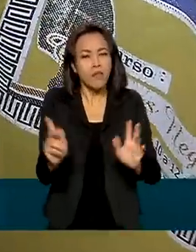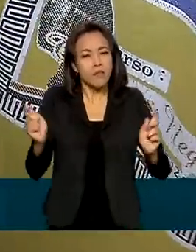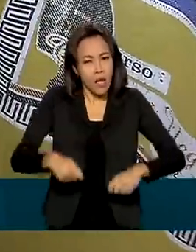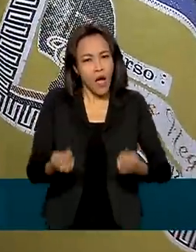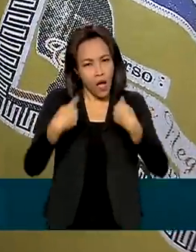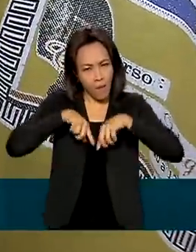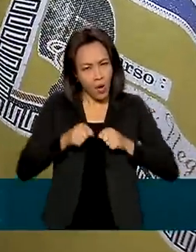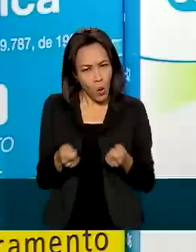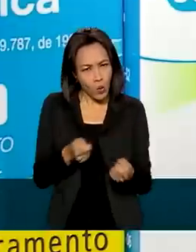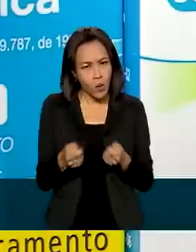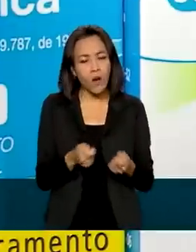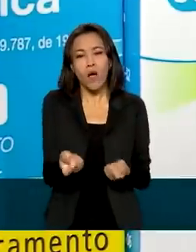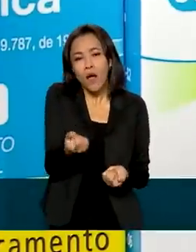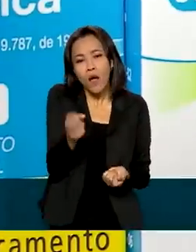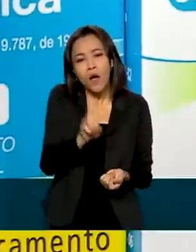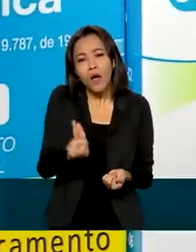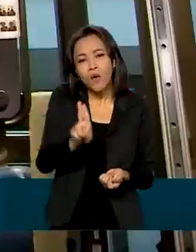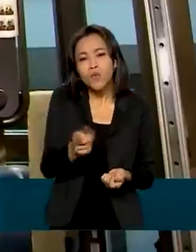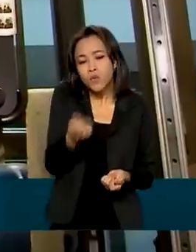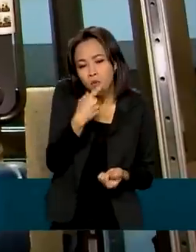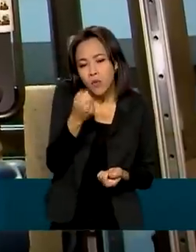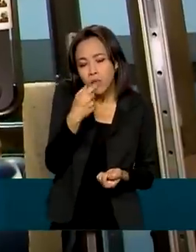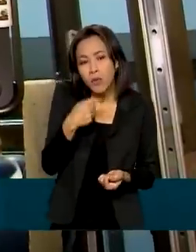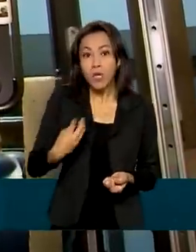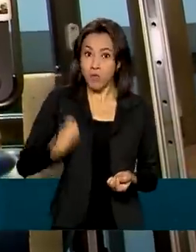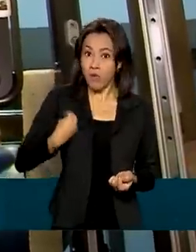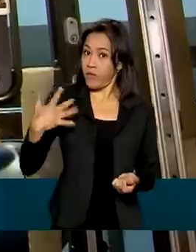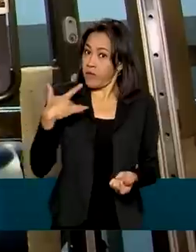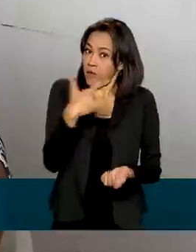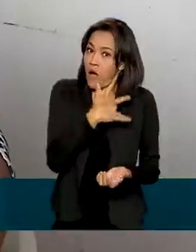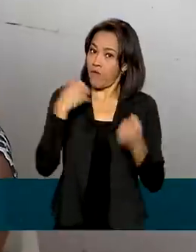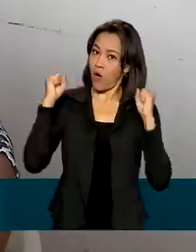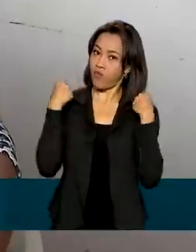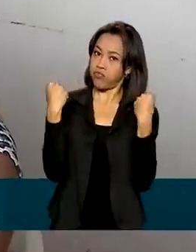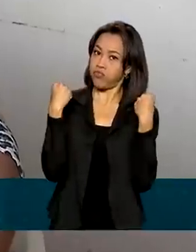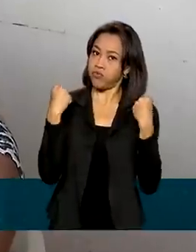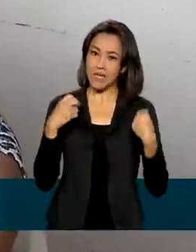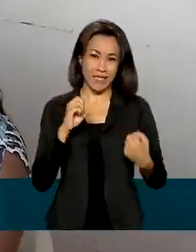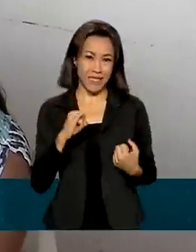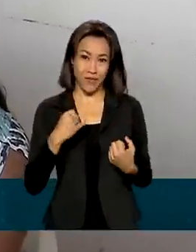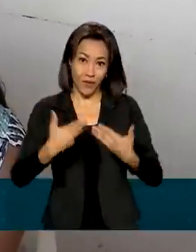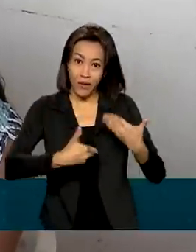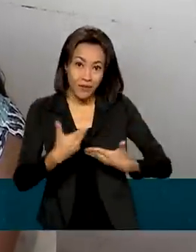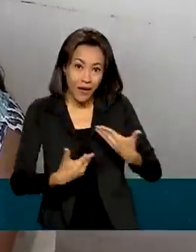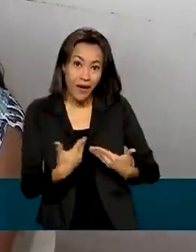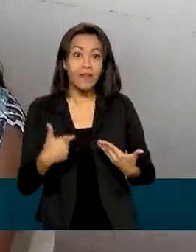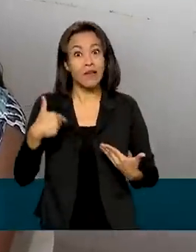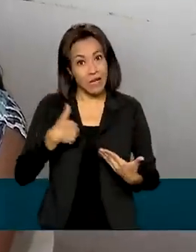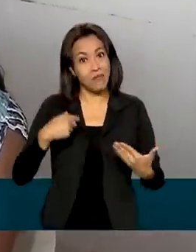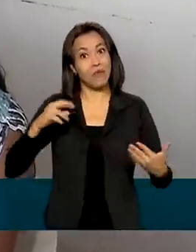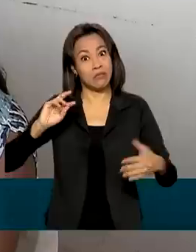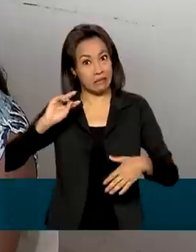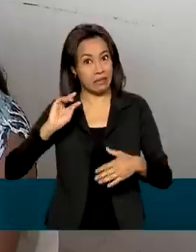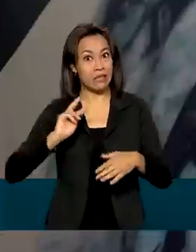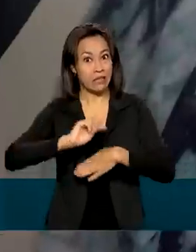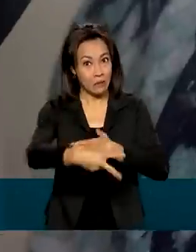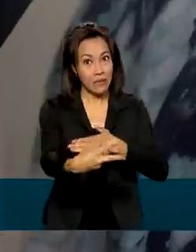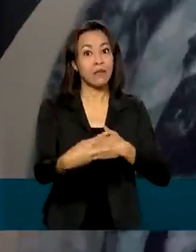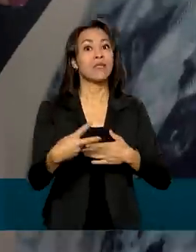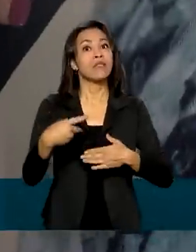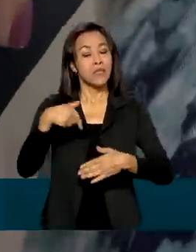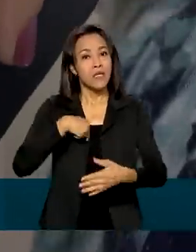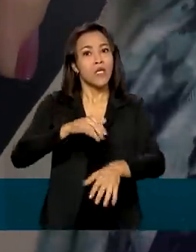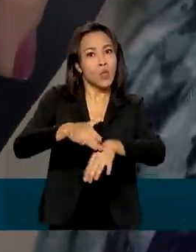controlada com o uso de medicamentos e uma vida saudável. Se não for tratada, a pressão alta crônica pode